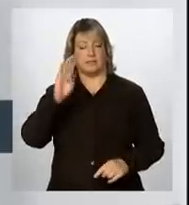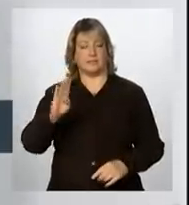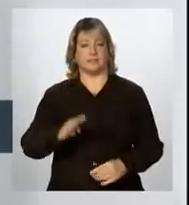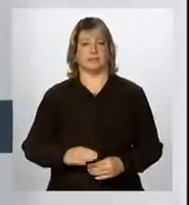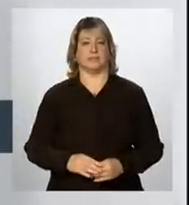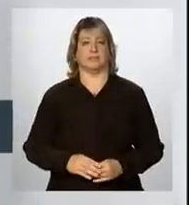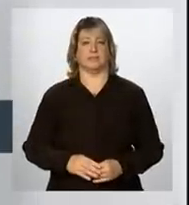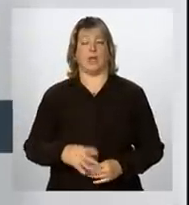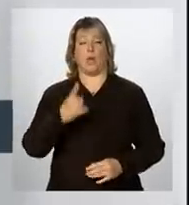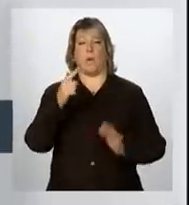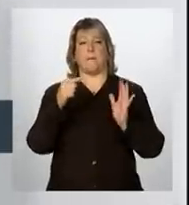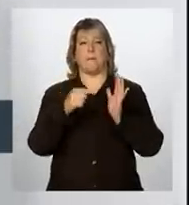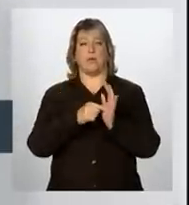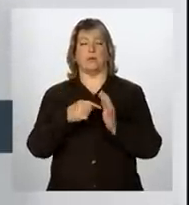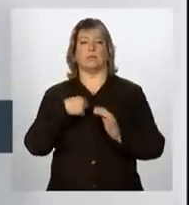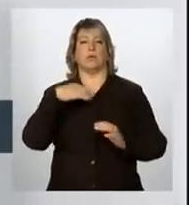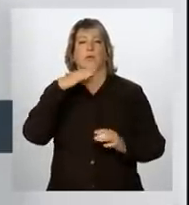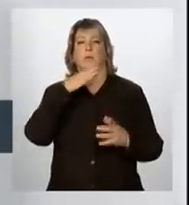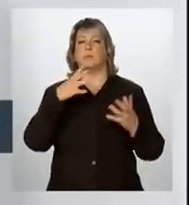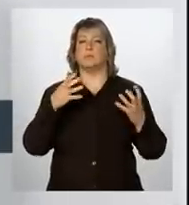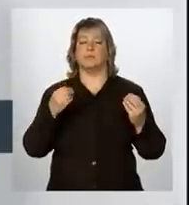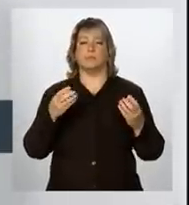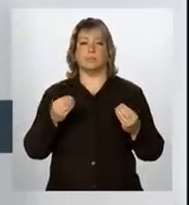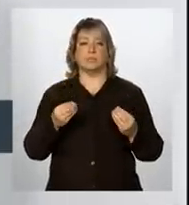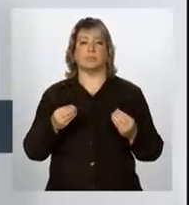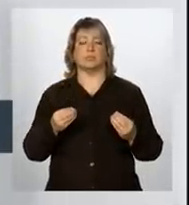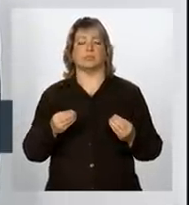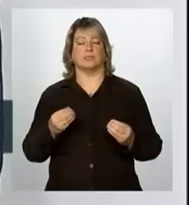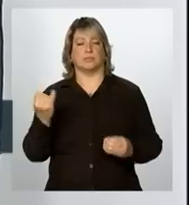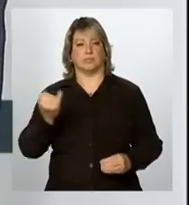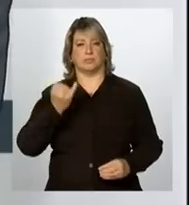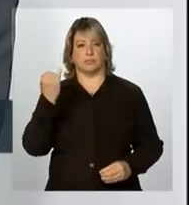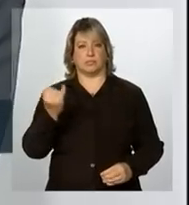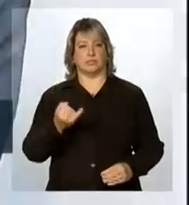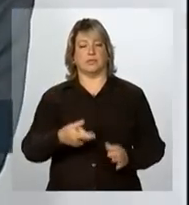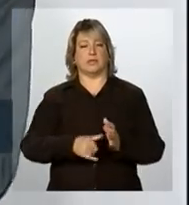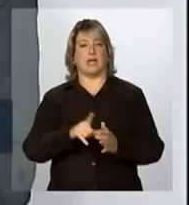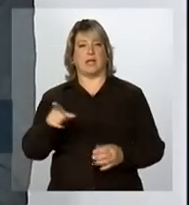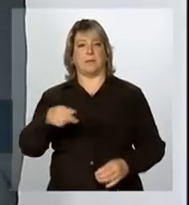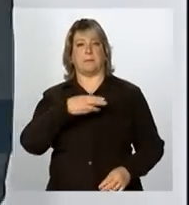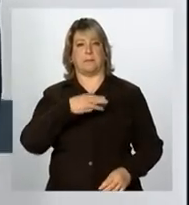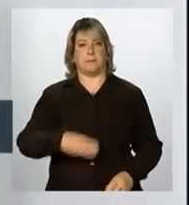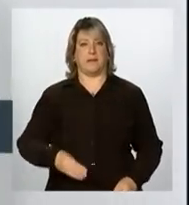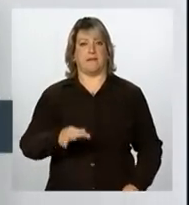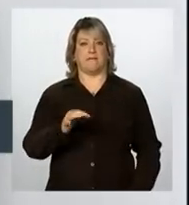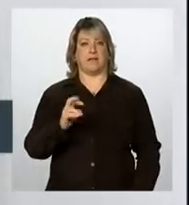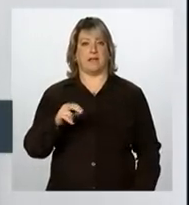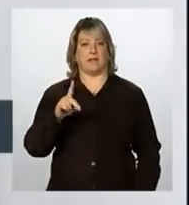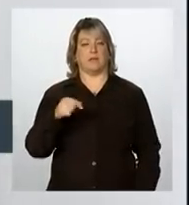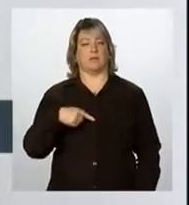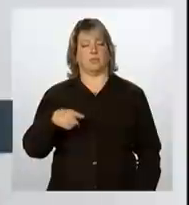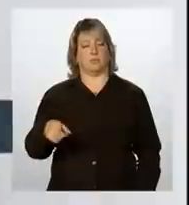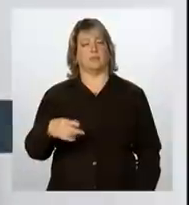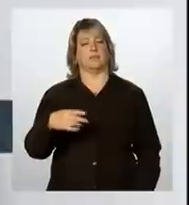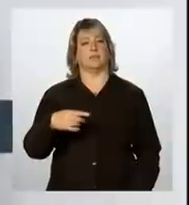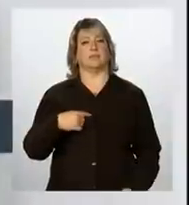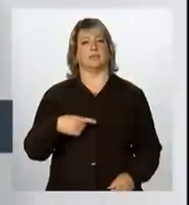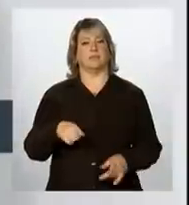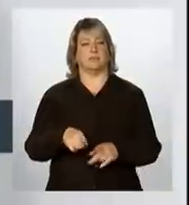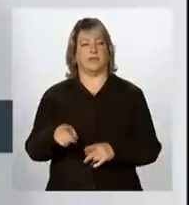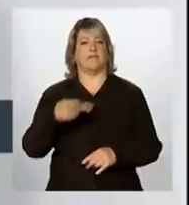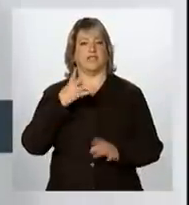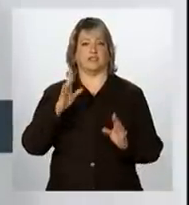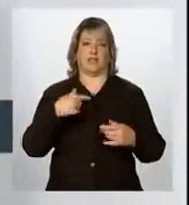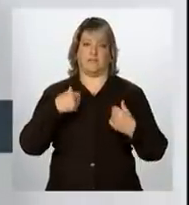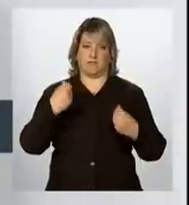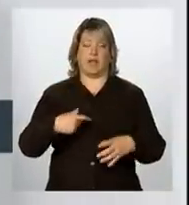um ponto que eu acho extremamente pertinente, já foi colocado pelo ministro Fernando Bezerra, em nome dele, aproveitar para cumprimentar todos